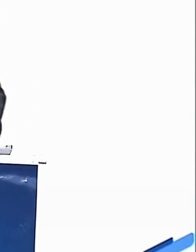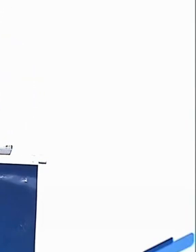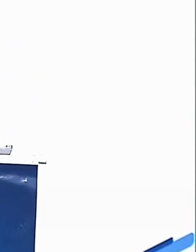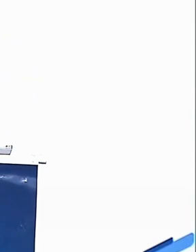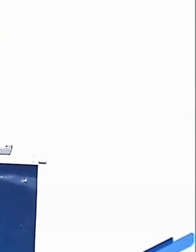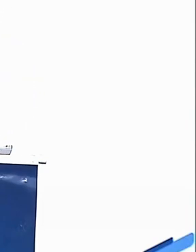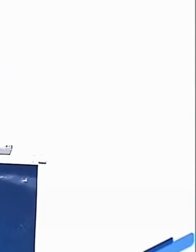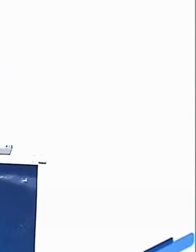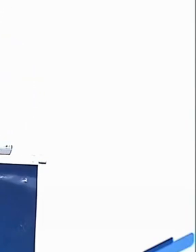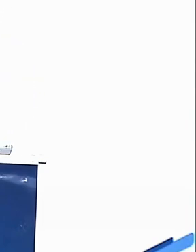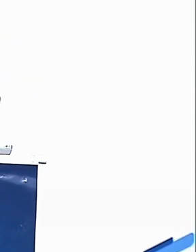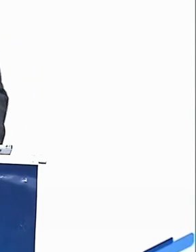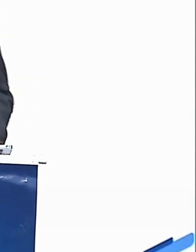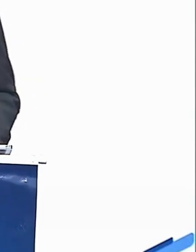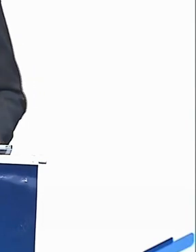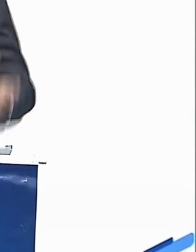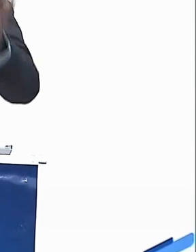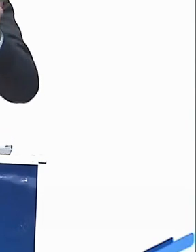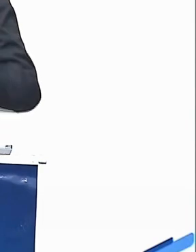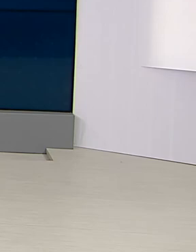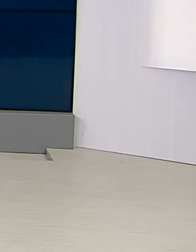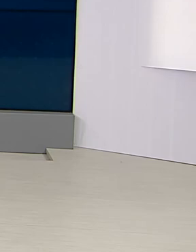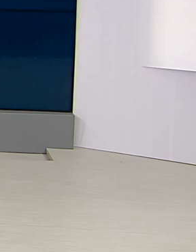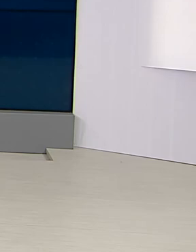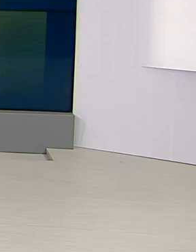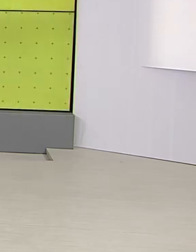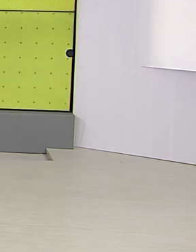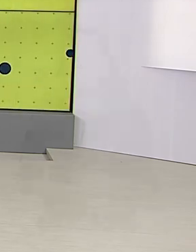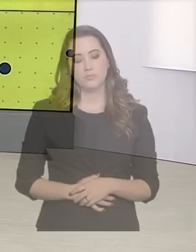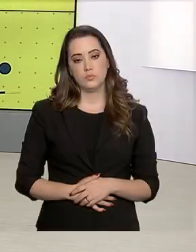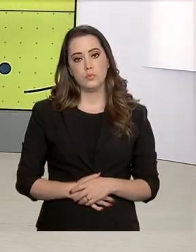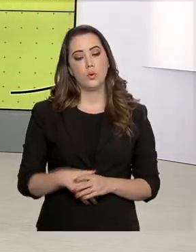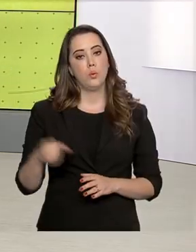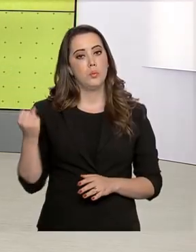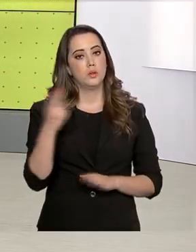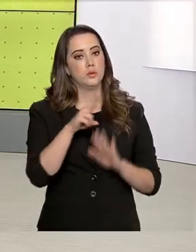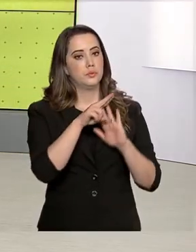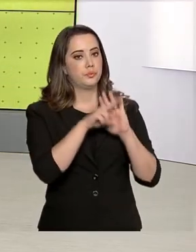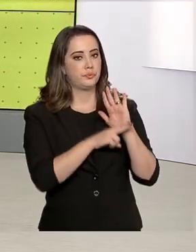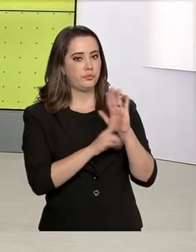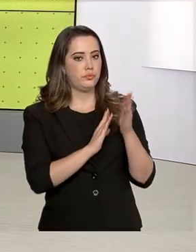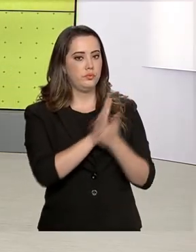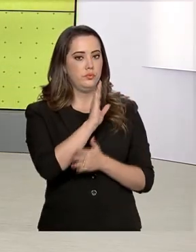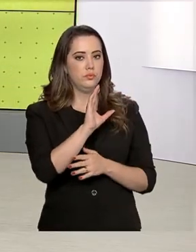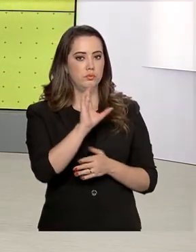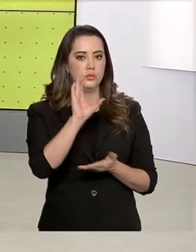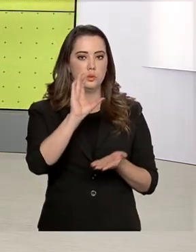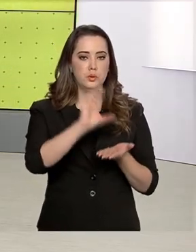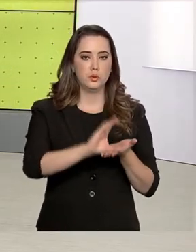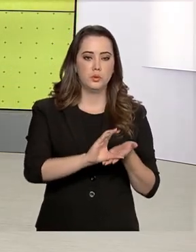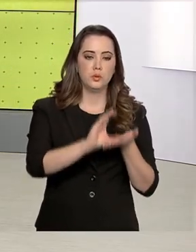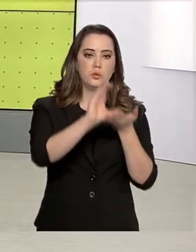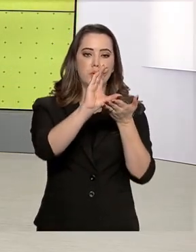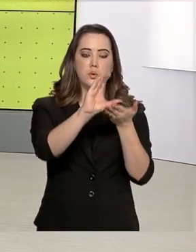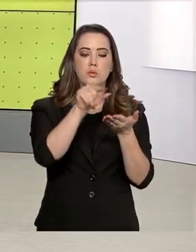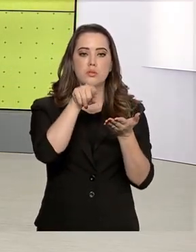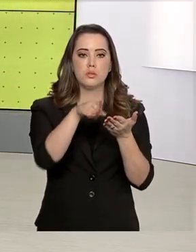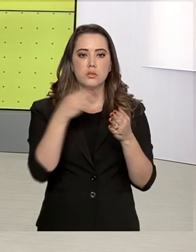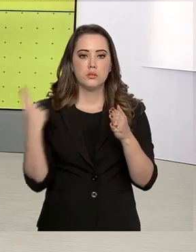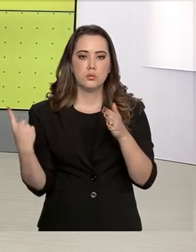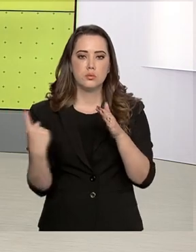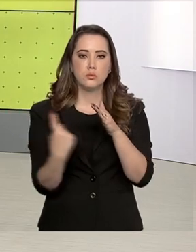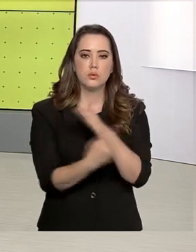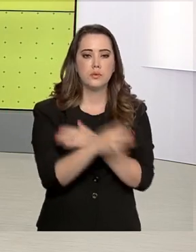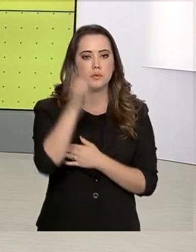que recebemos em janeiro do corrente ano. Uma nova medida aprovada pelo Conselho Nacional de Imigração